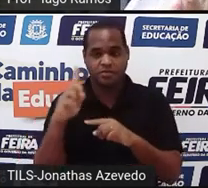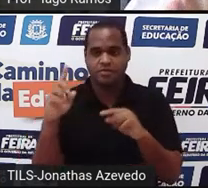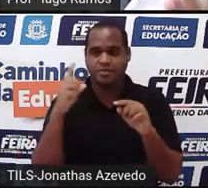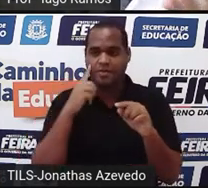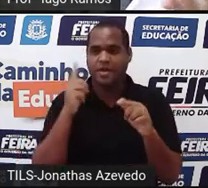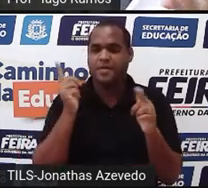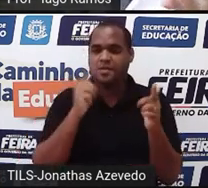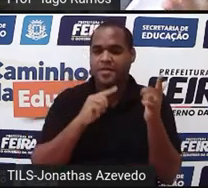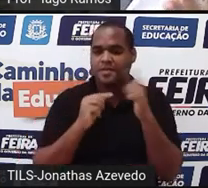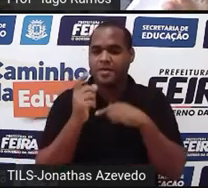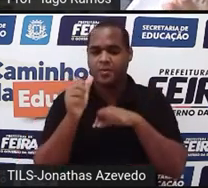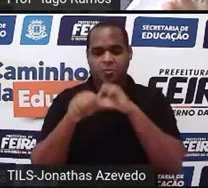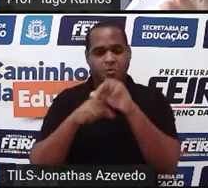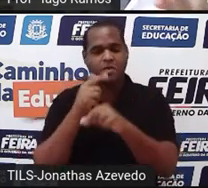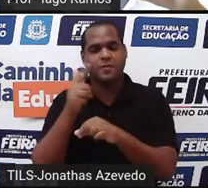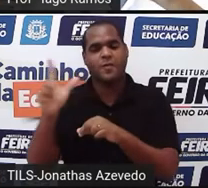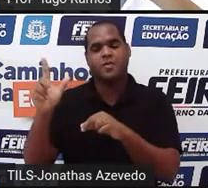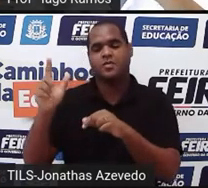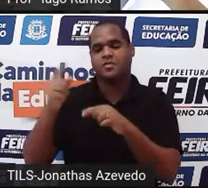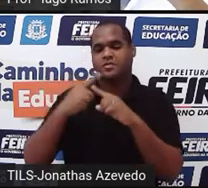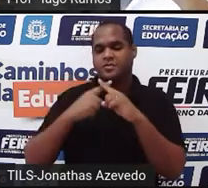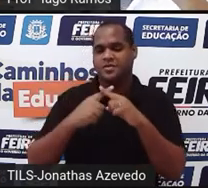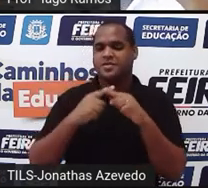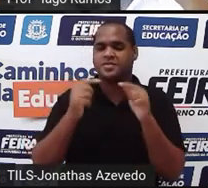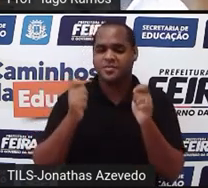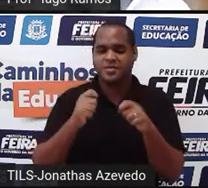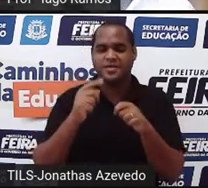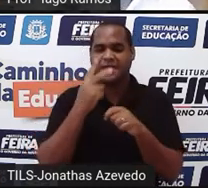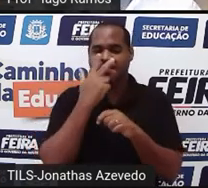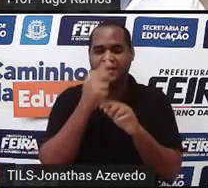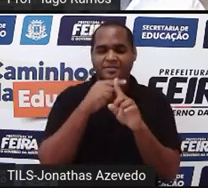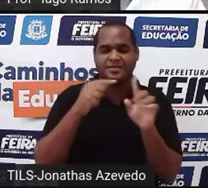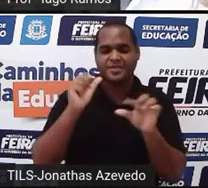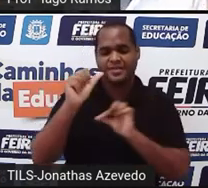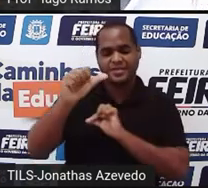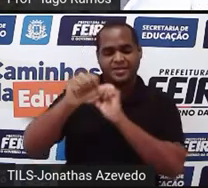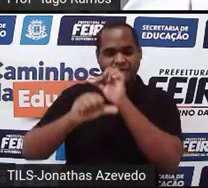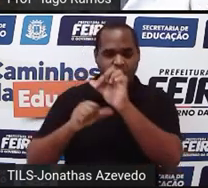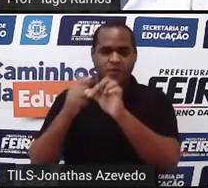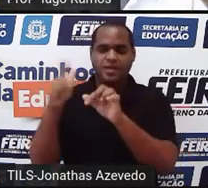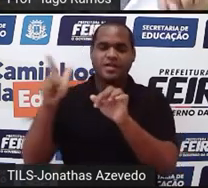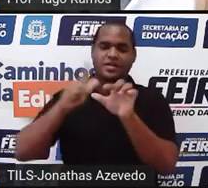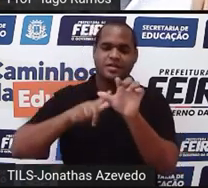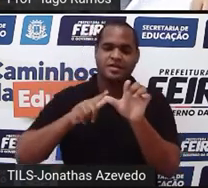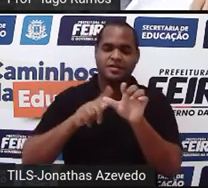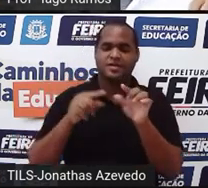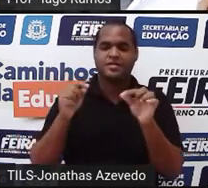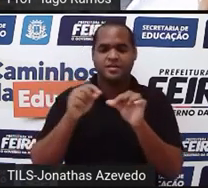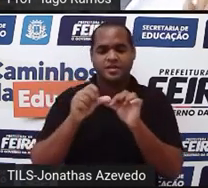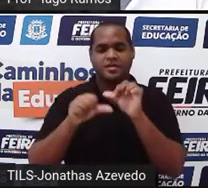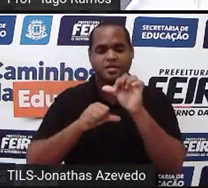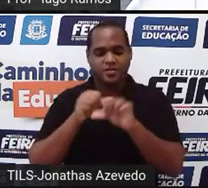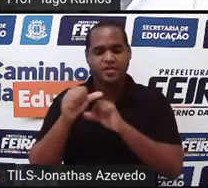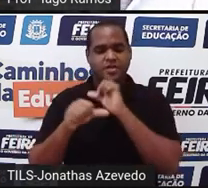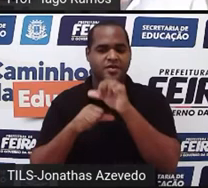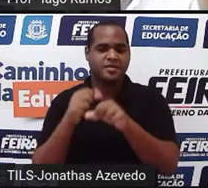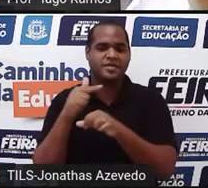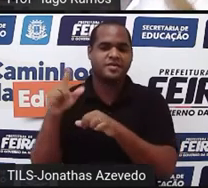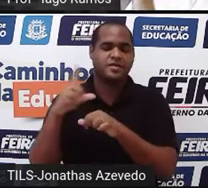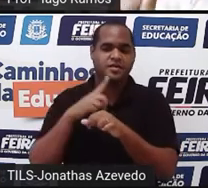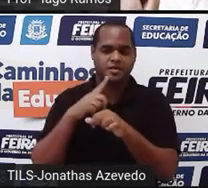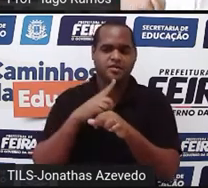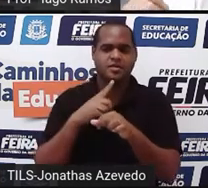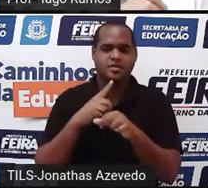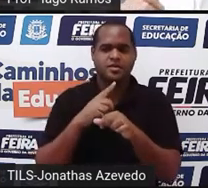multiplica por alguma coisa que faça aparecer o oposto das letras que estão na outra. E quando a gente